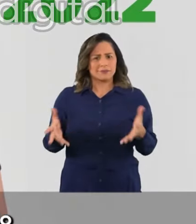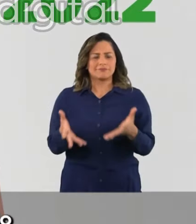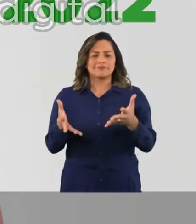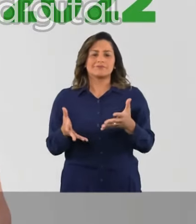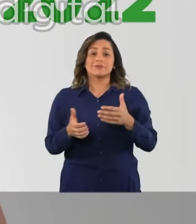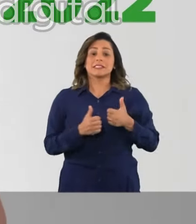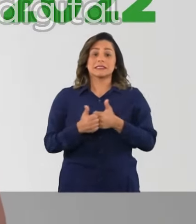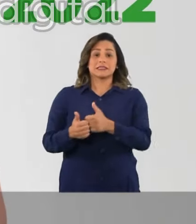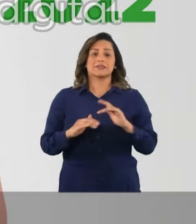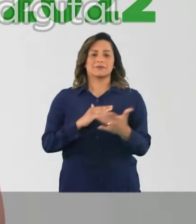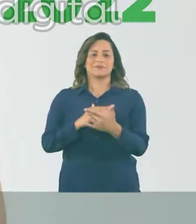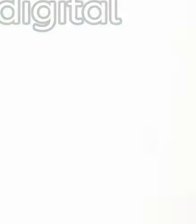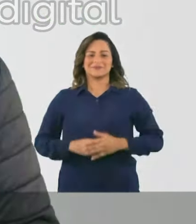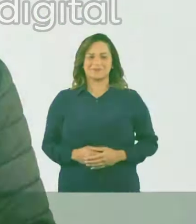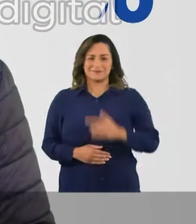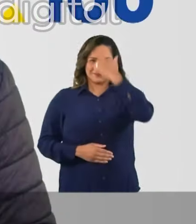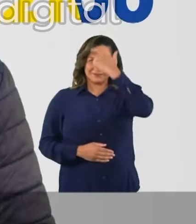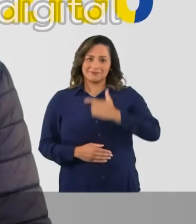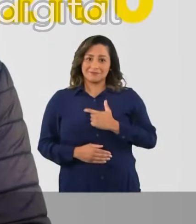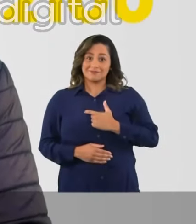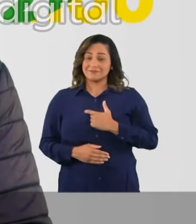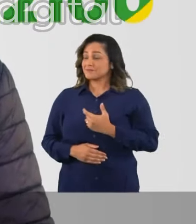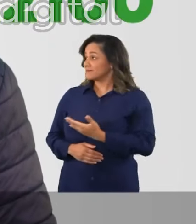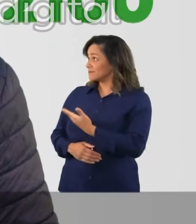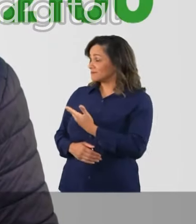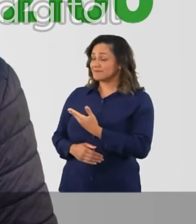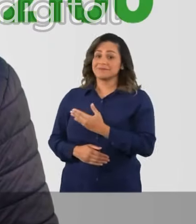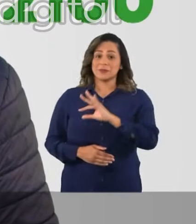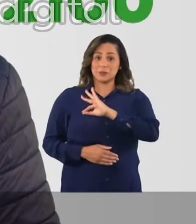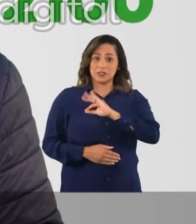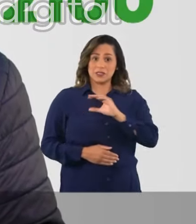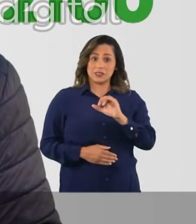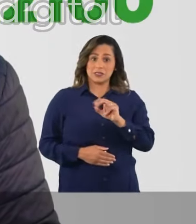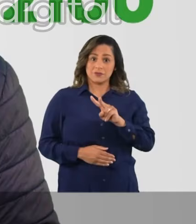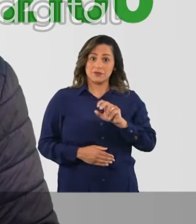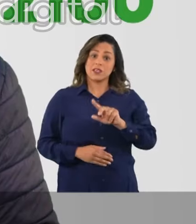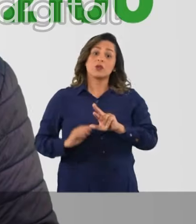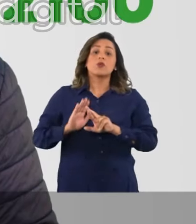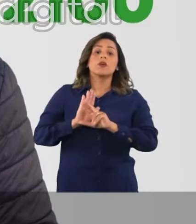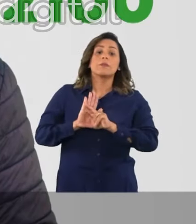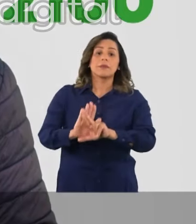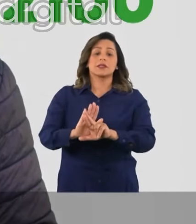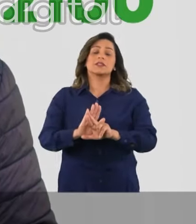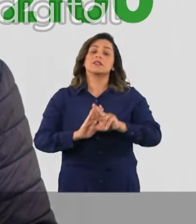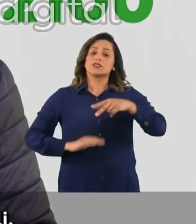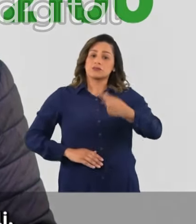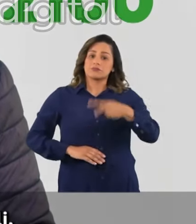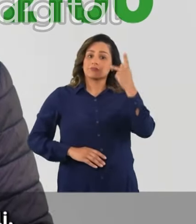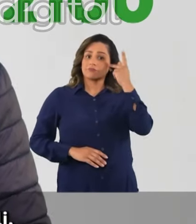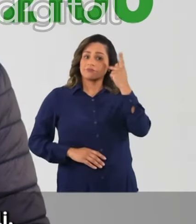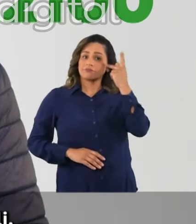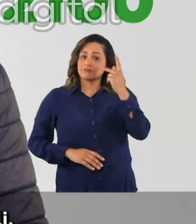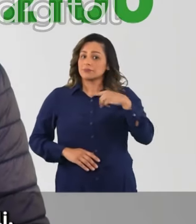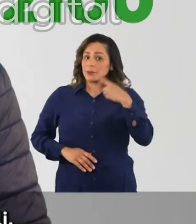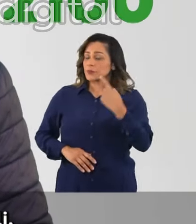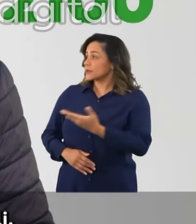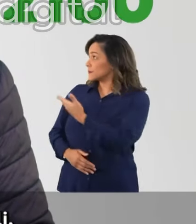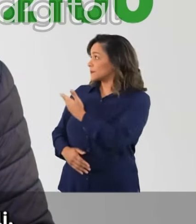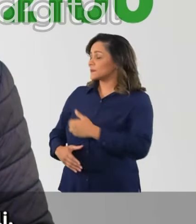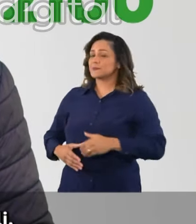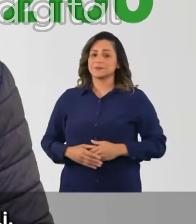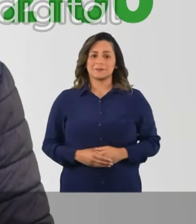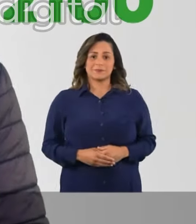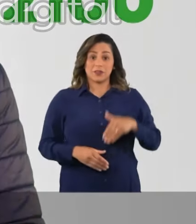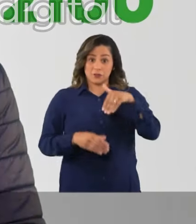a Câmara de São Paulo e me siga nas redes sociais. Sou Neto Zambelli, policial civil e sou representante municipal dos deputados Bruno e